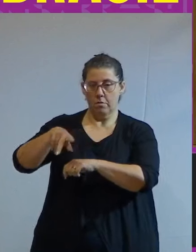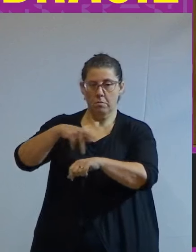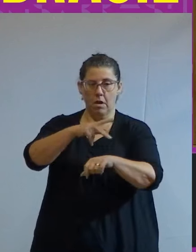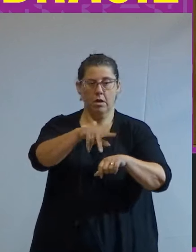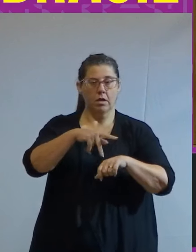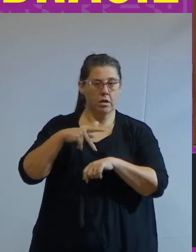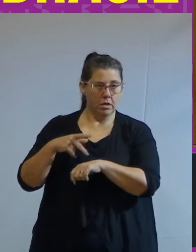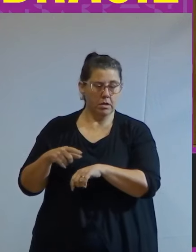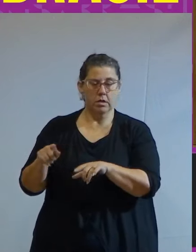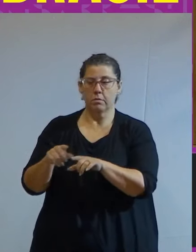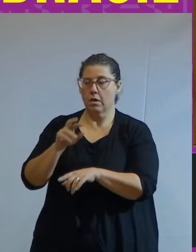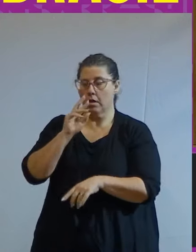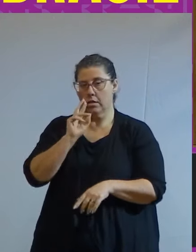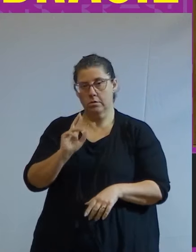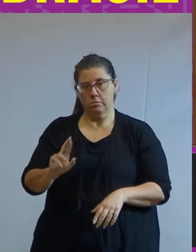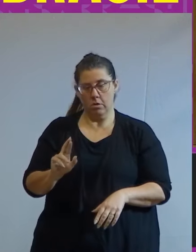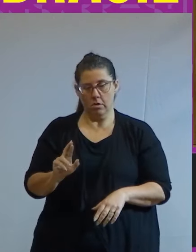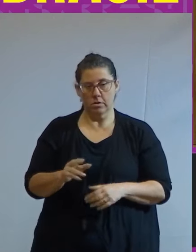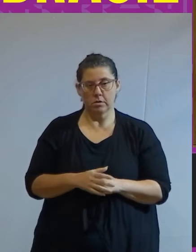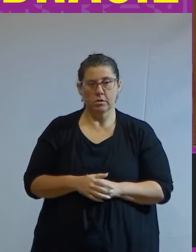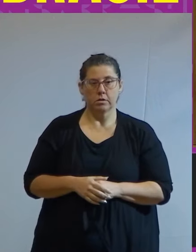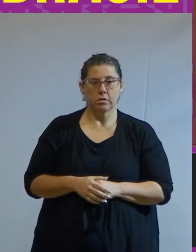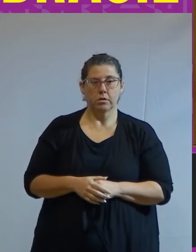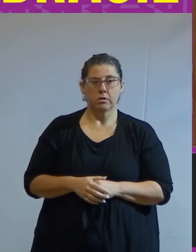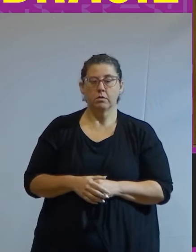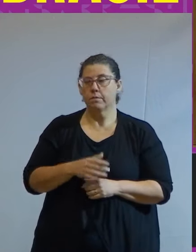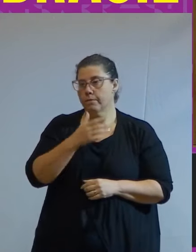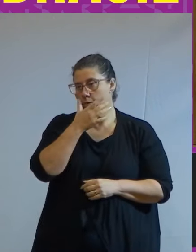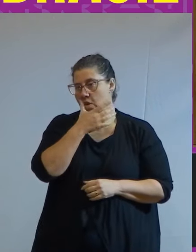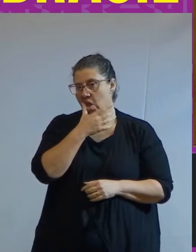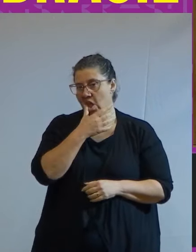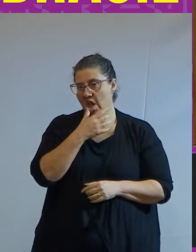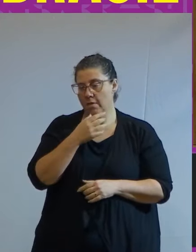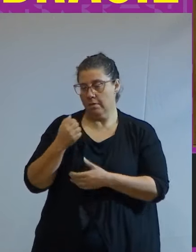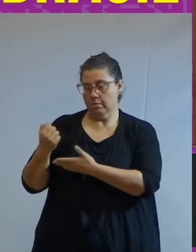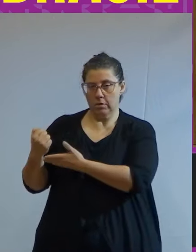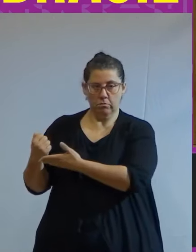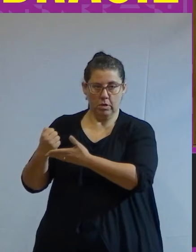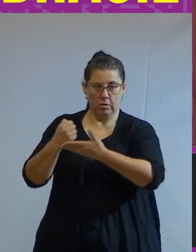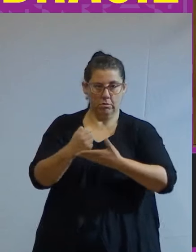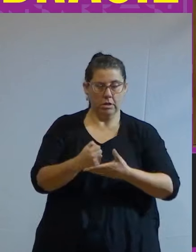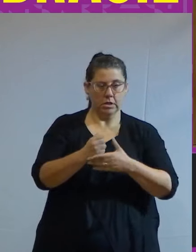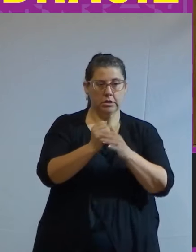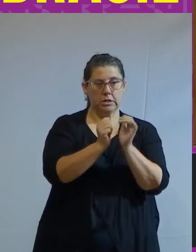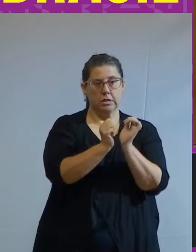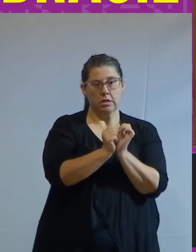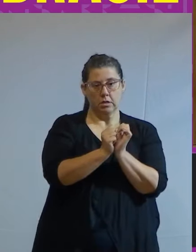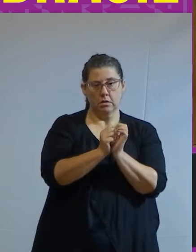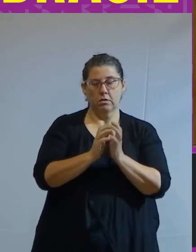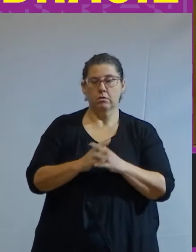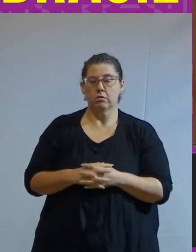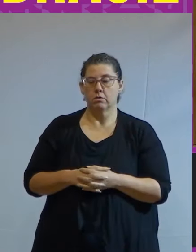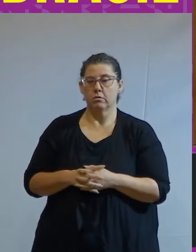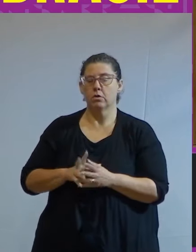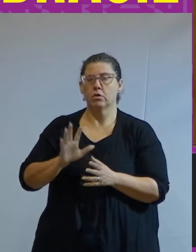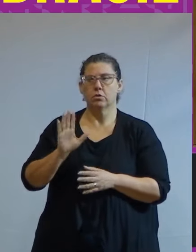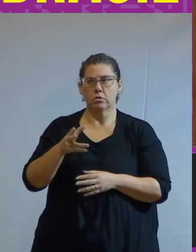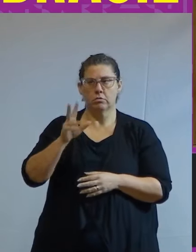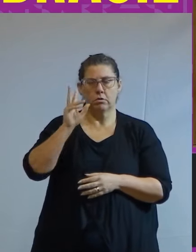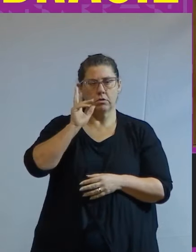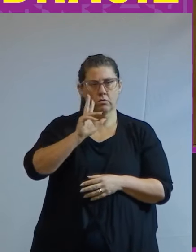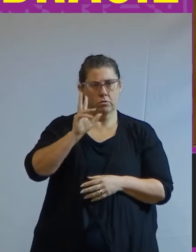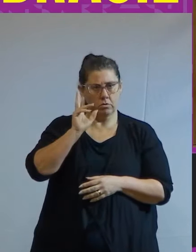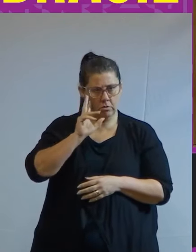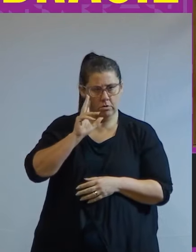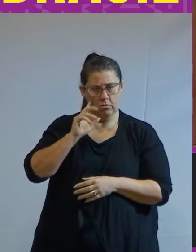disse que a resposta a essa pergunta está no tráfico de escravos. Já já reconstituo o raciocínio de